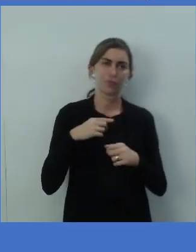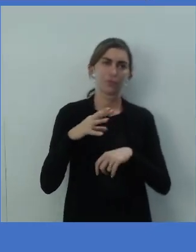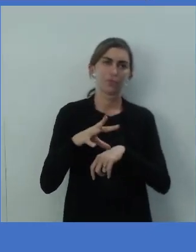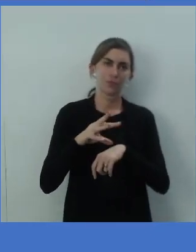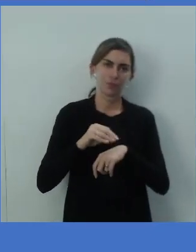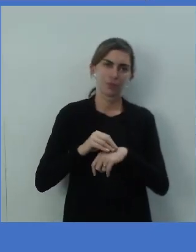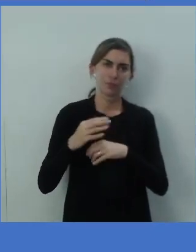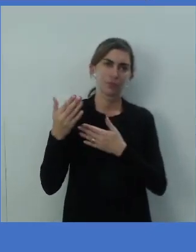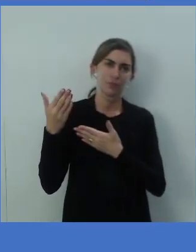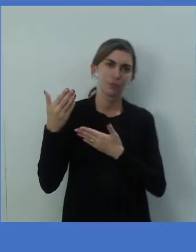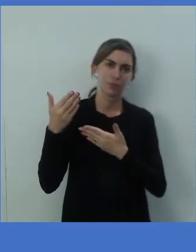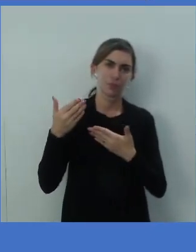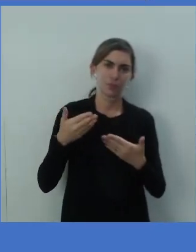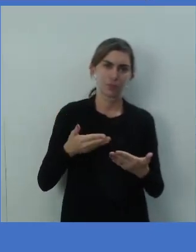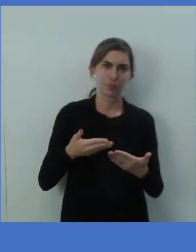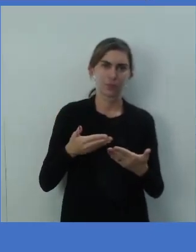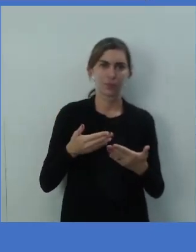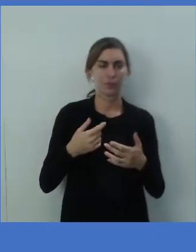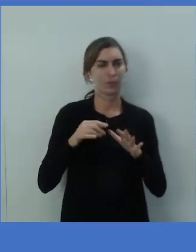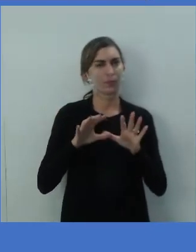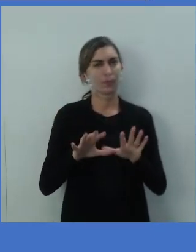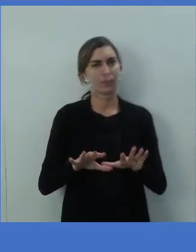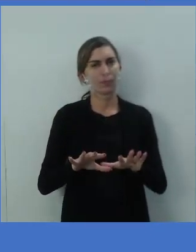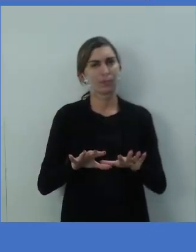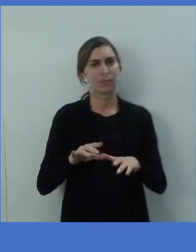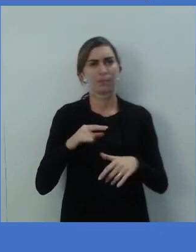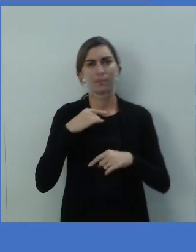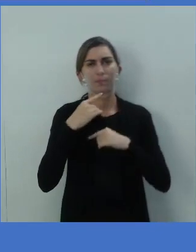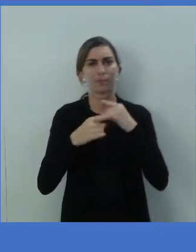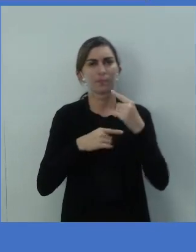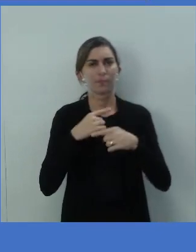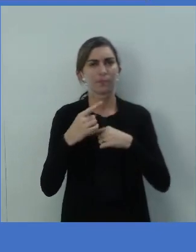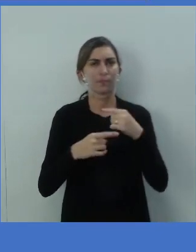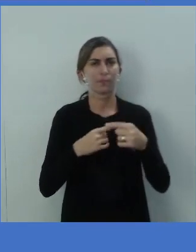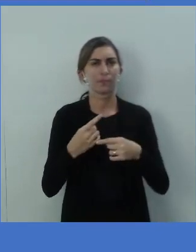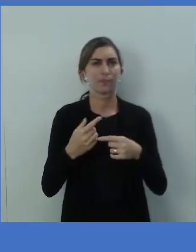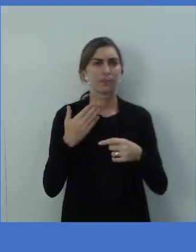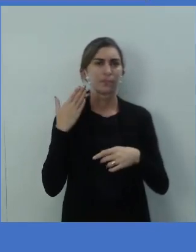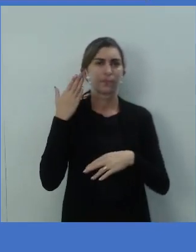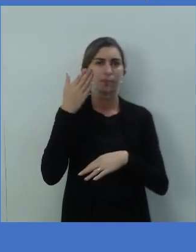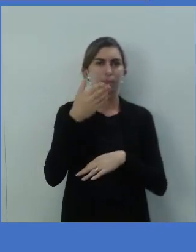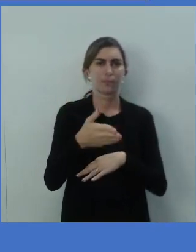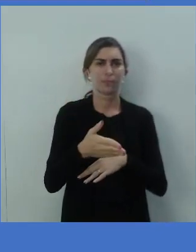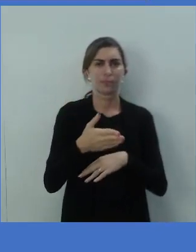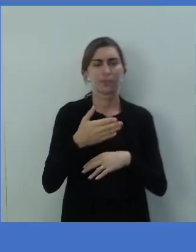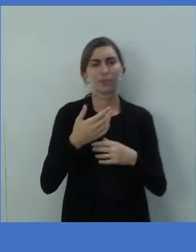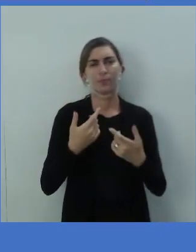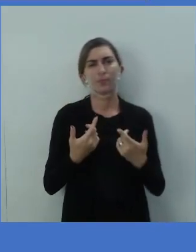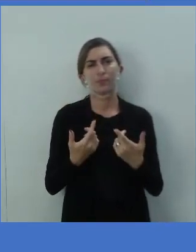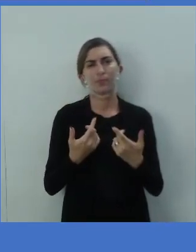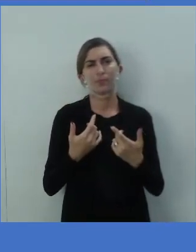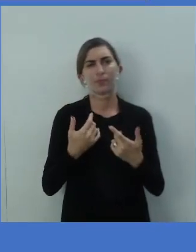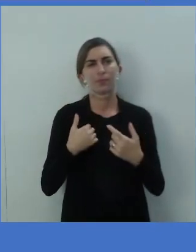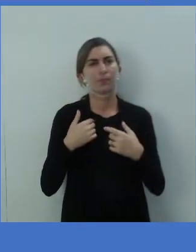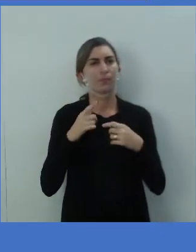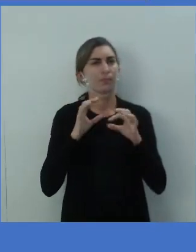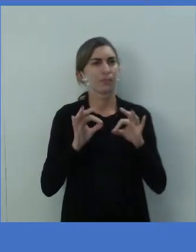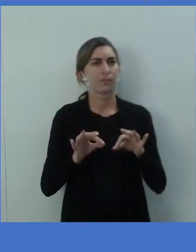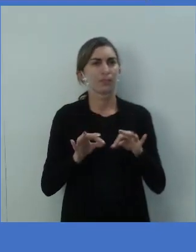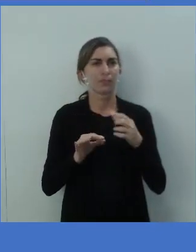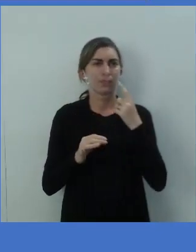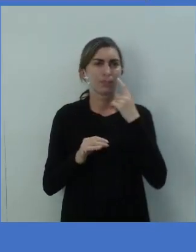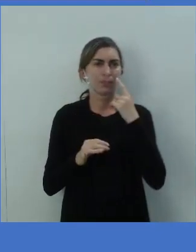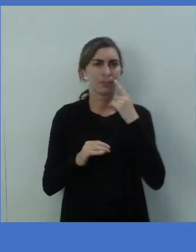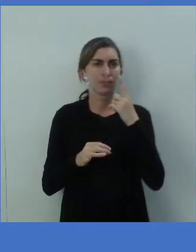um convite e fica impossibilitado de ir ou de atender. Então, a sentença diz assim, ó.